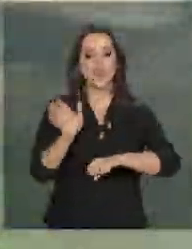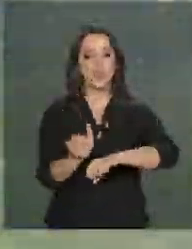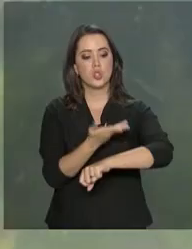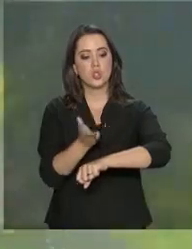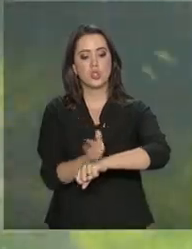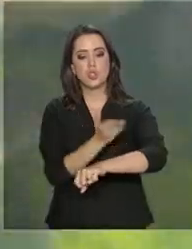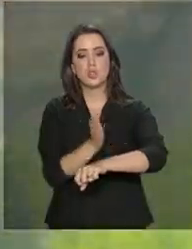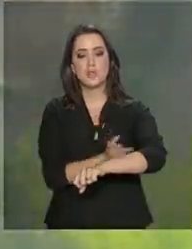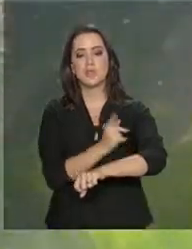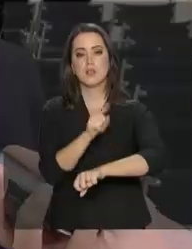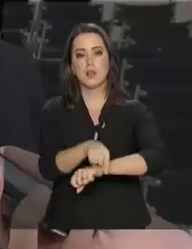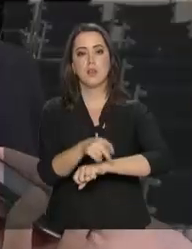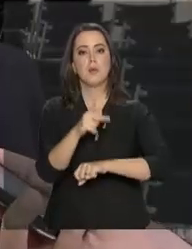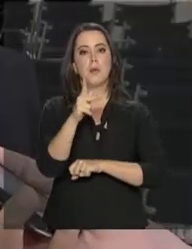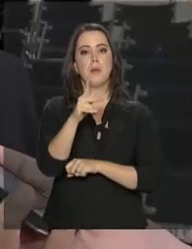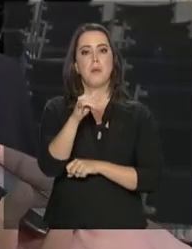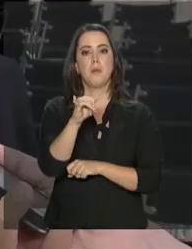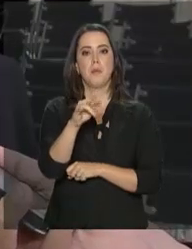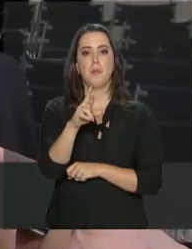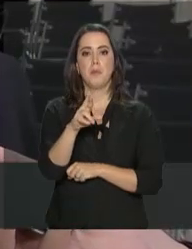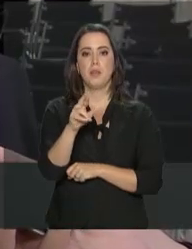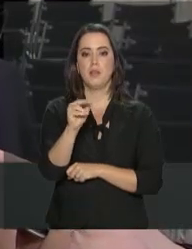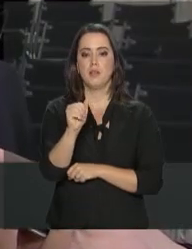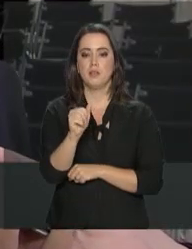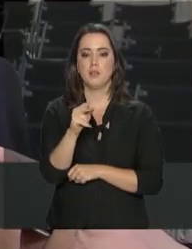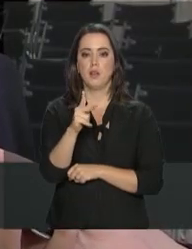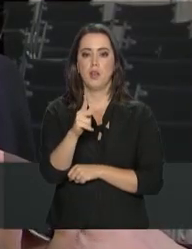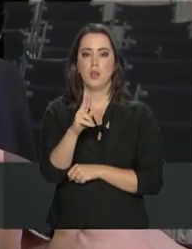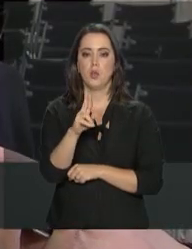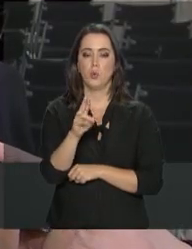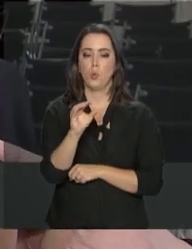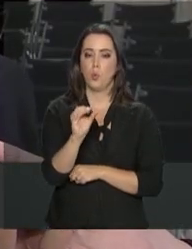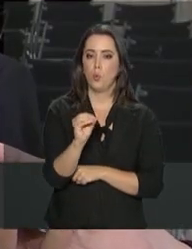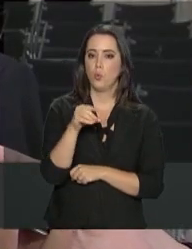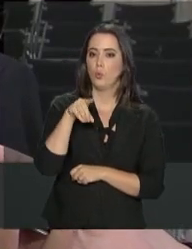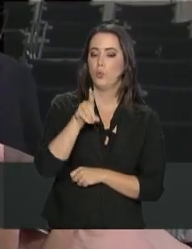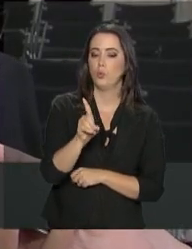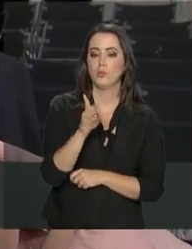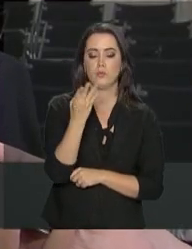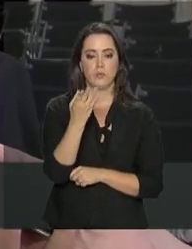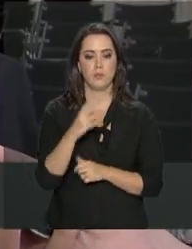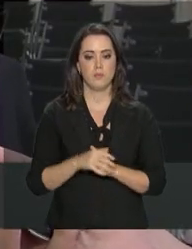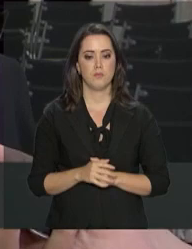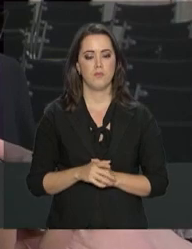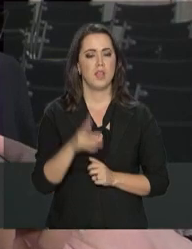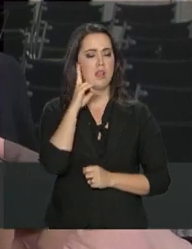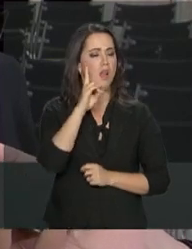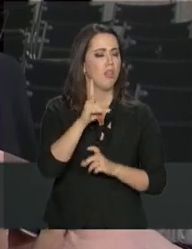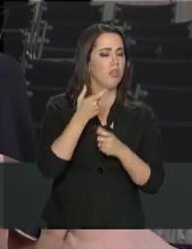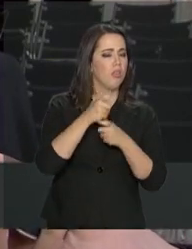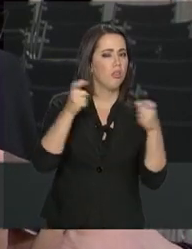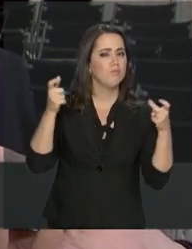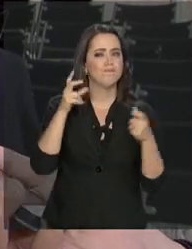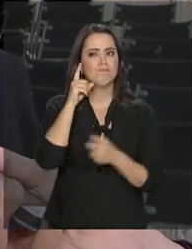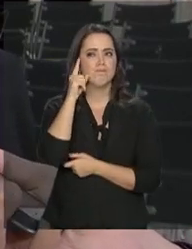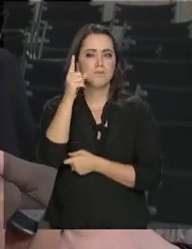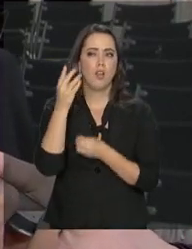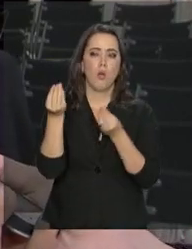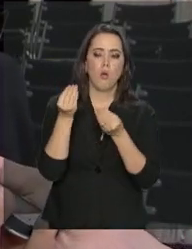mundo, o pirarucu? A ideia foi avaliar esse manejo numa perspectiva ampla, que conseguisse